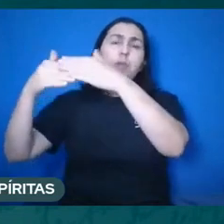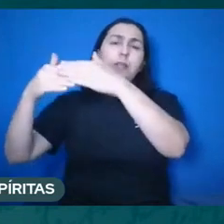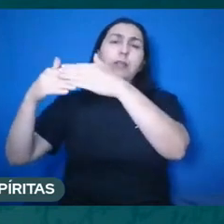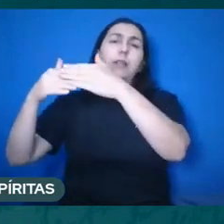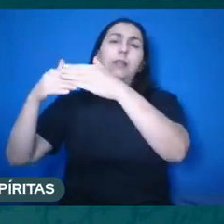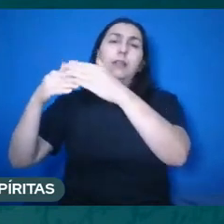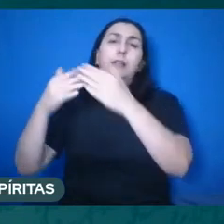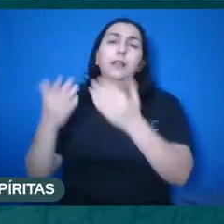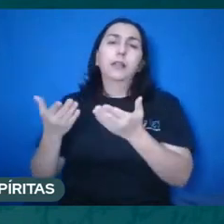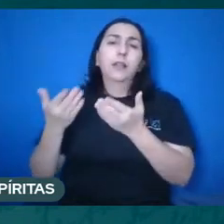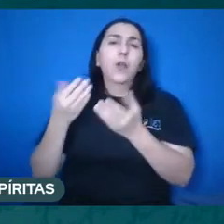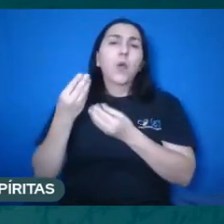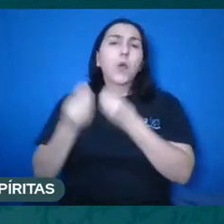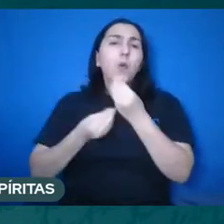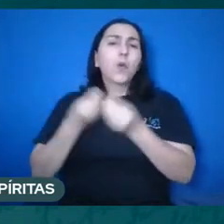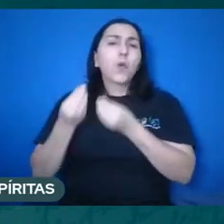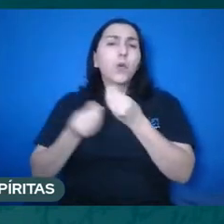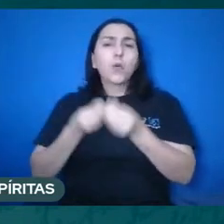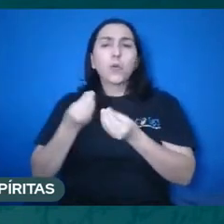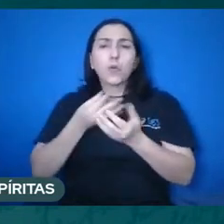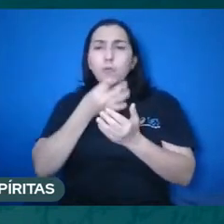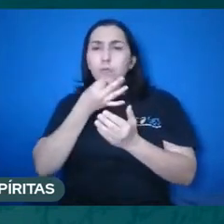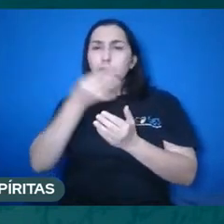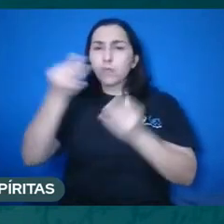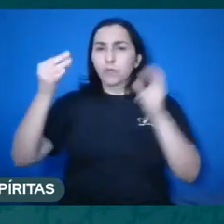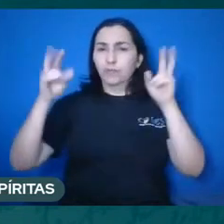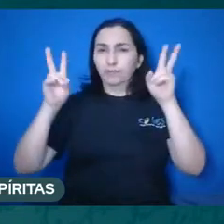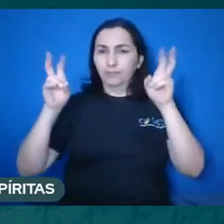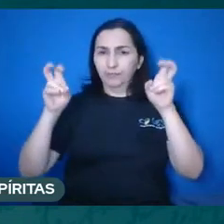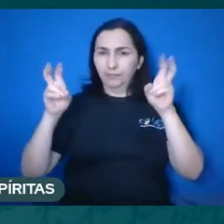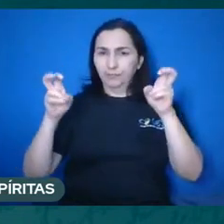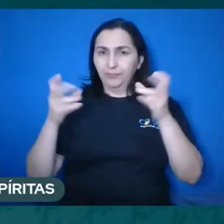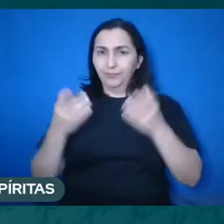Simão, você pode comentar um pouquinho para a gente esse item, por favor?